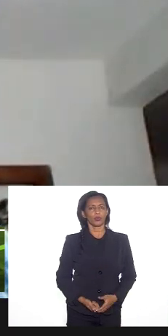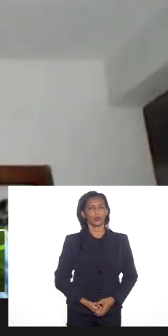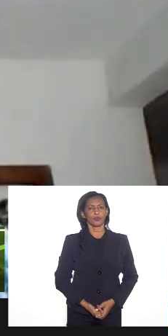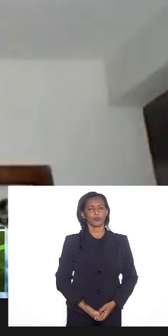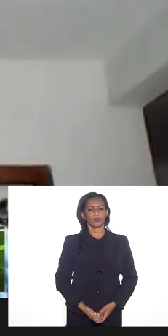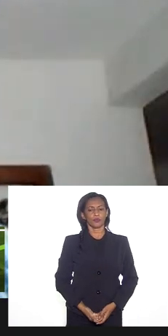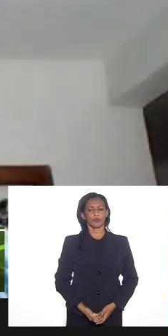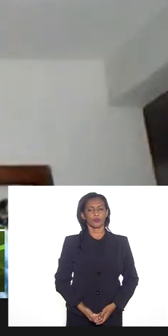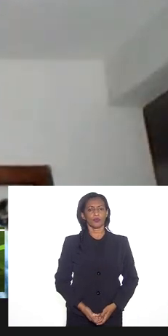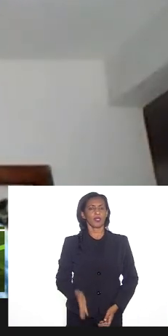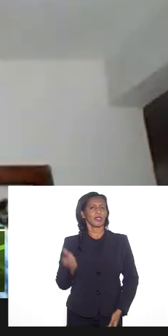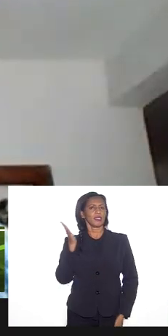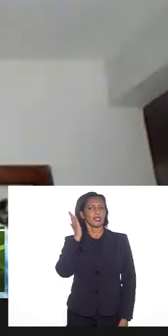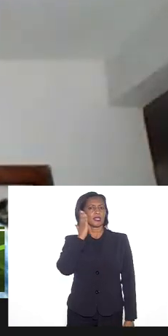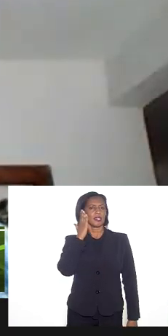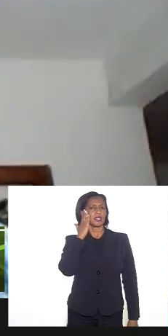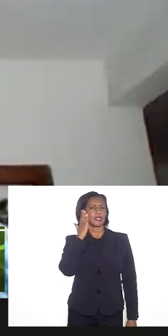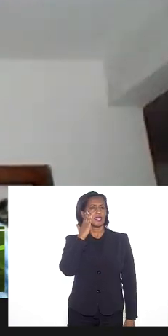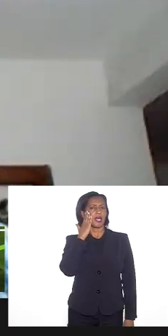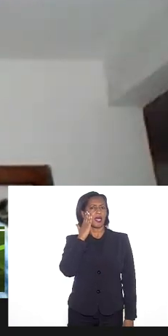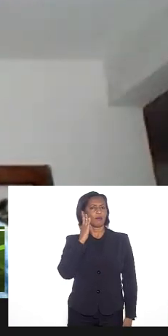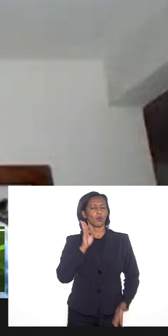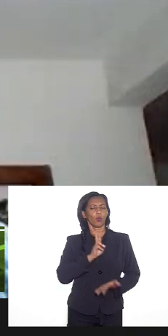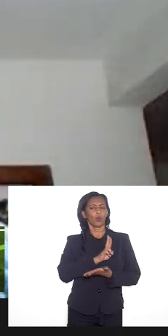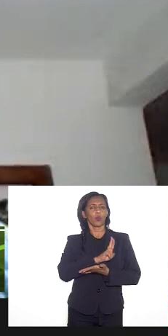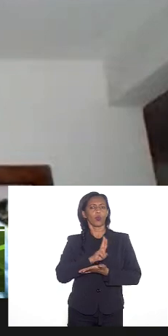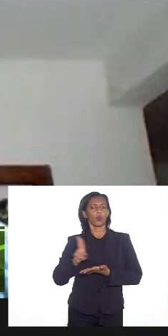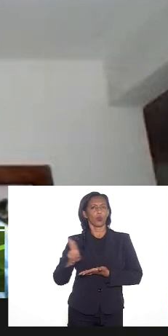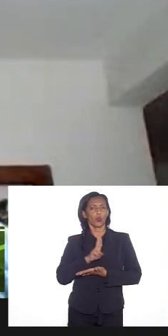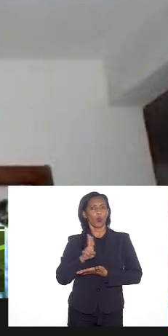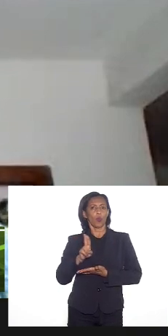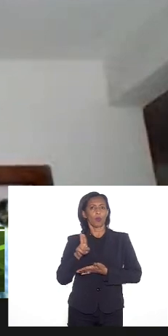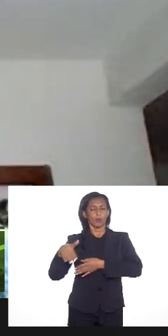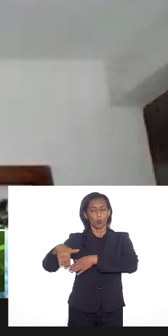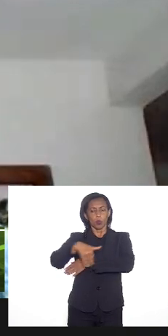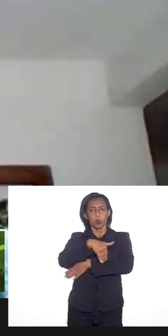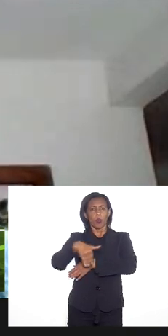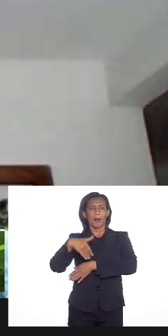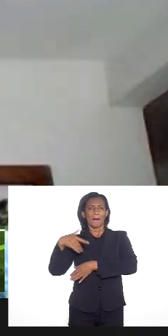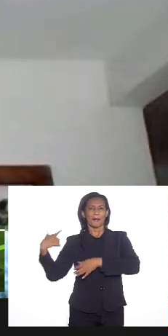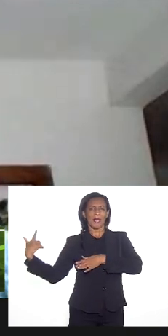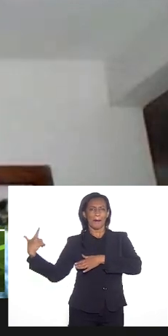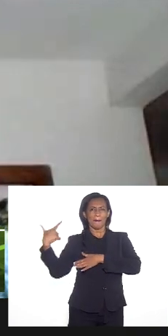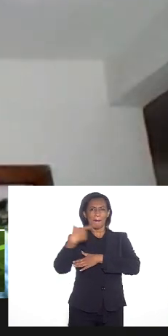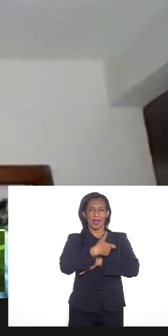é que sabe qual o endereço das balas encontradas e não perdidas